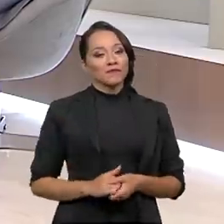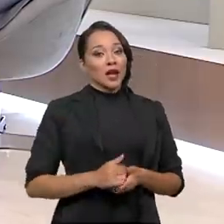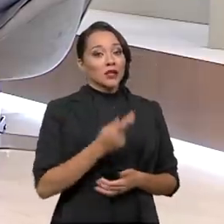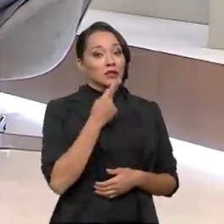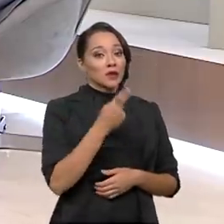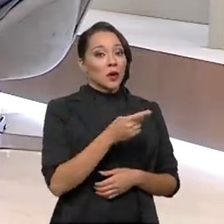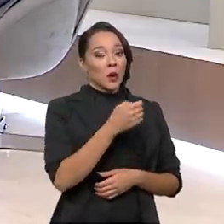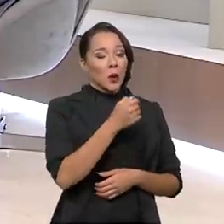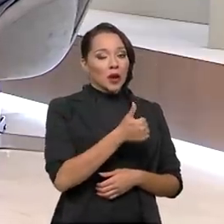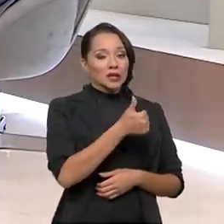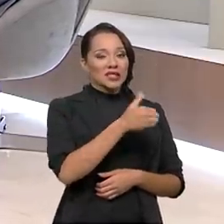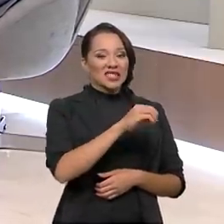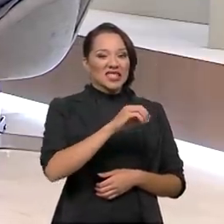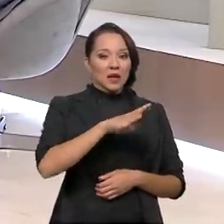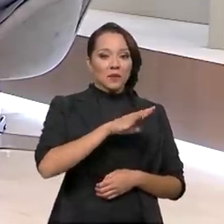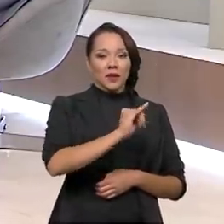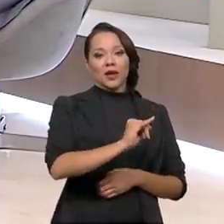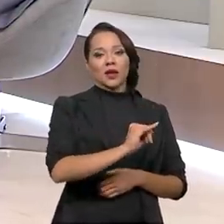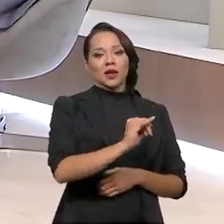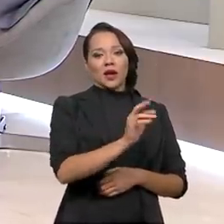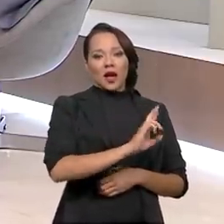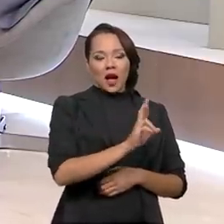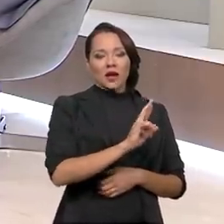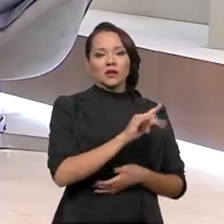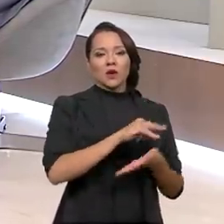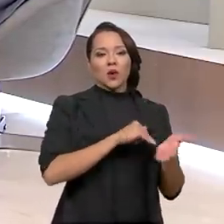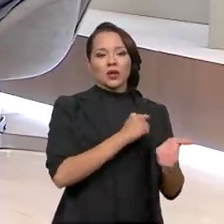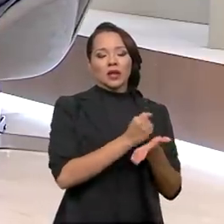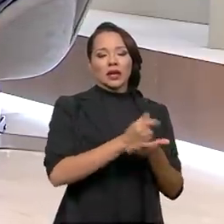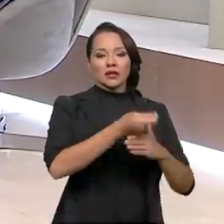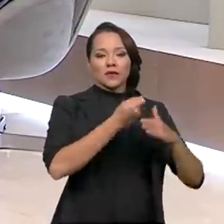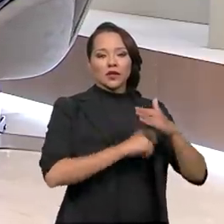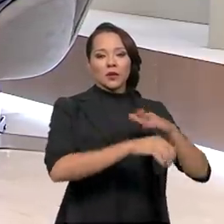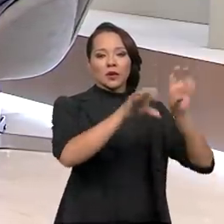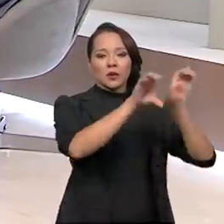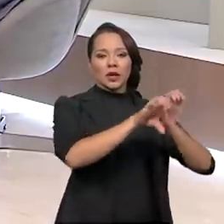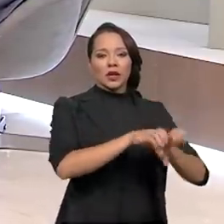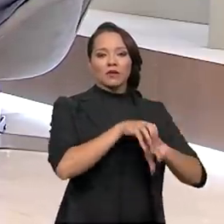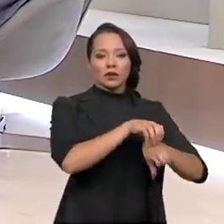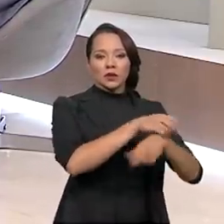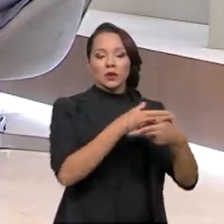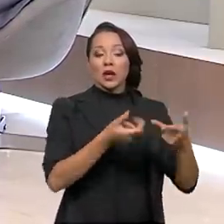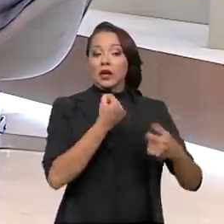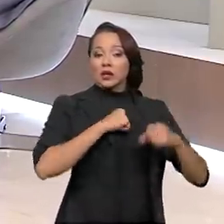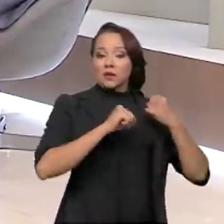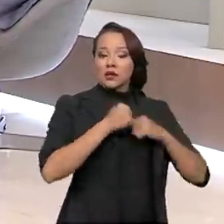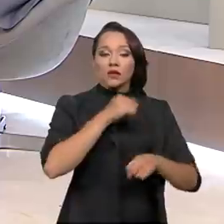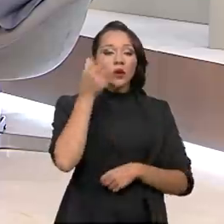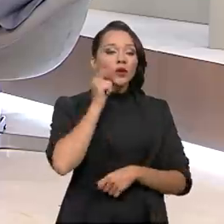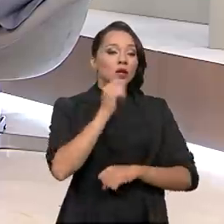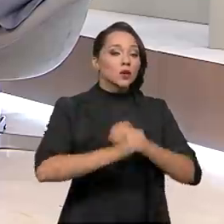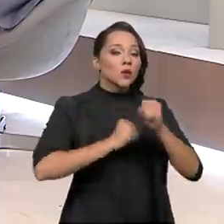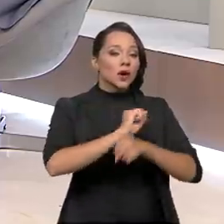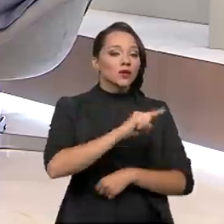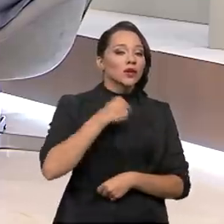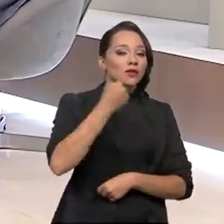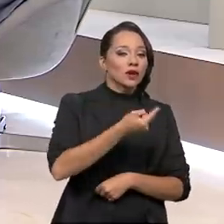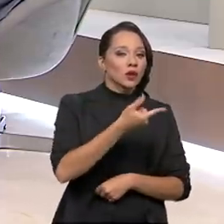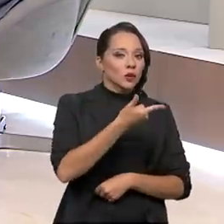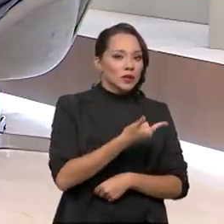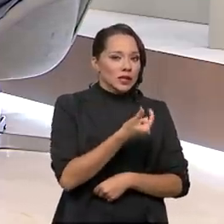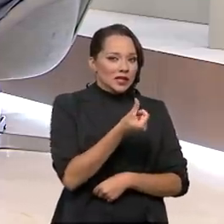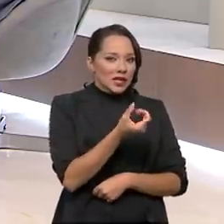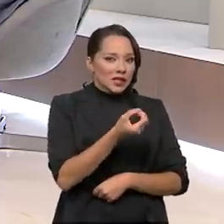falou em quase 100 bilhões de reais contratados em investimentos em infraestrutura. A expectativa é chegar no ano que vem em 260